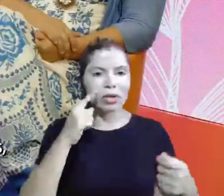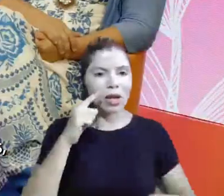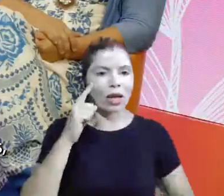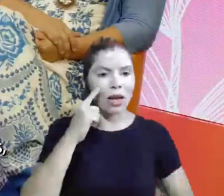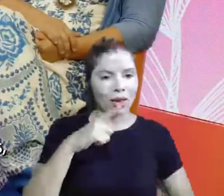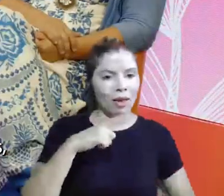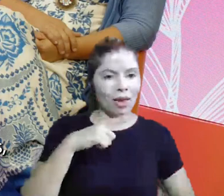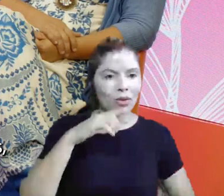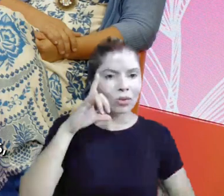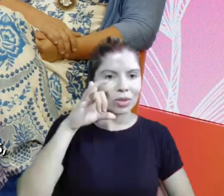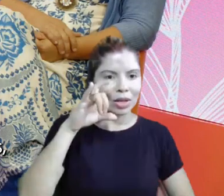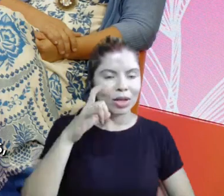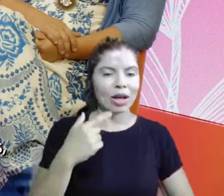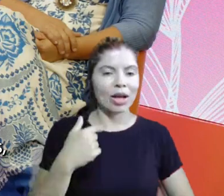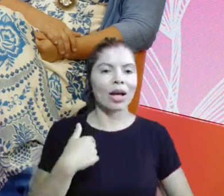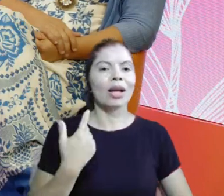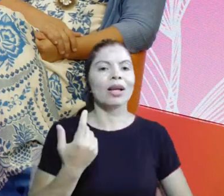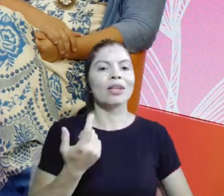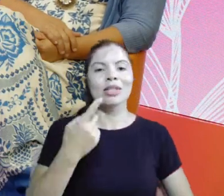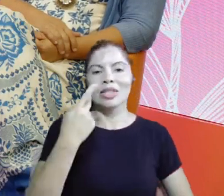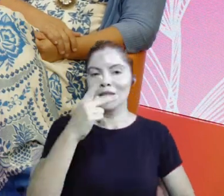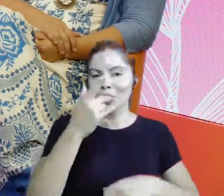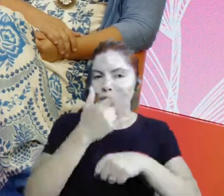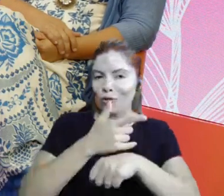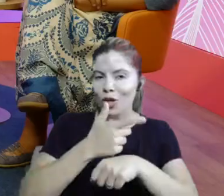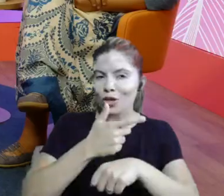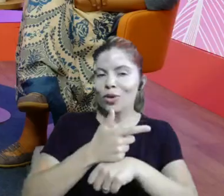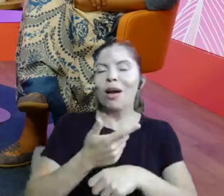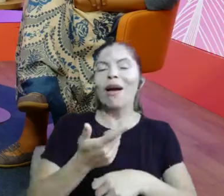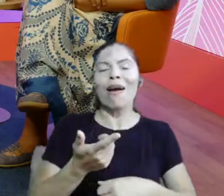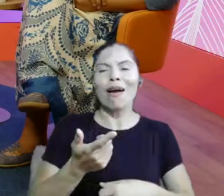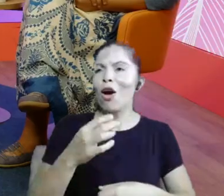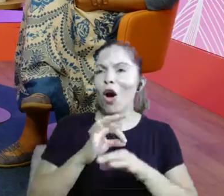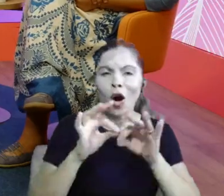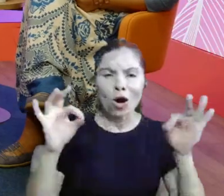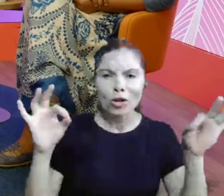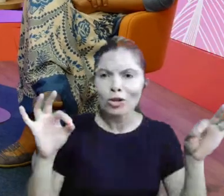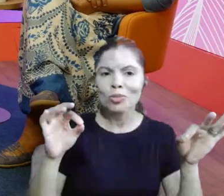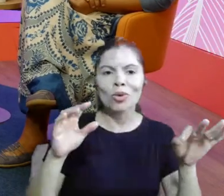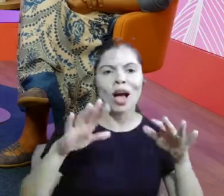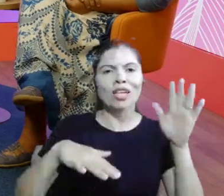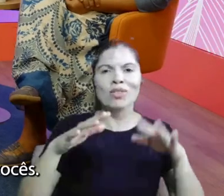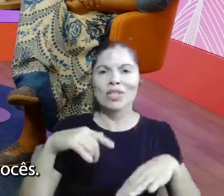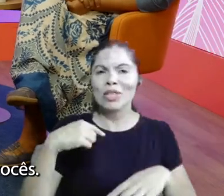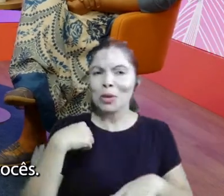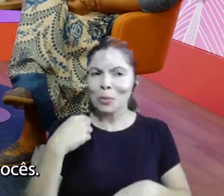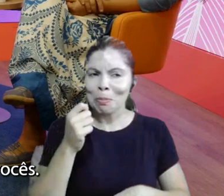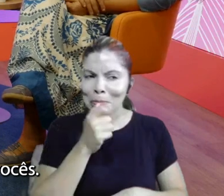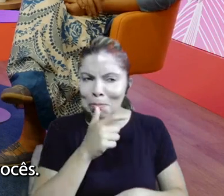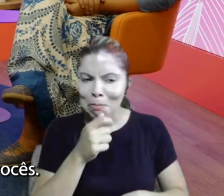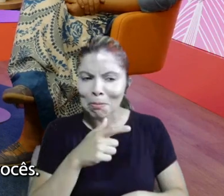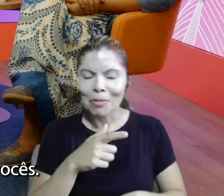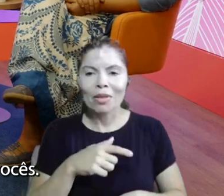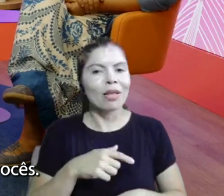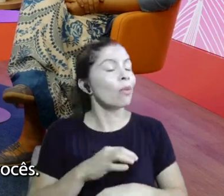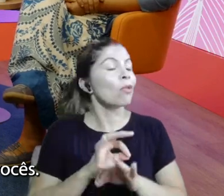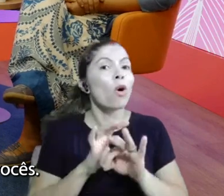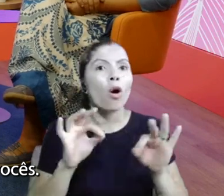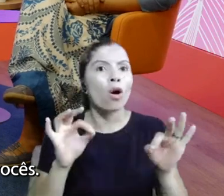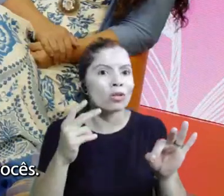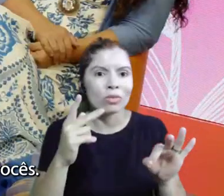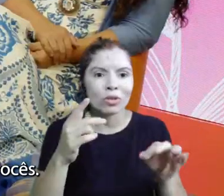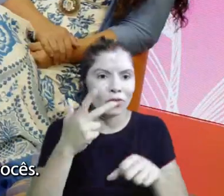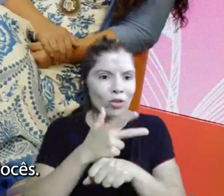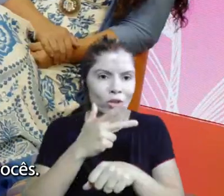Sim, paga uns mico lá naqueles Reels, mas eu adoro. Não, você é ótima. Eu adoro. Ela está ótima. muito avisada, claro. Olha,